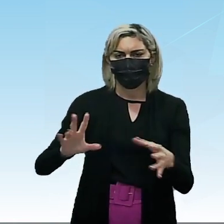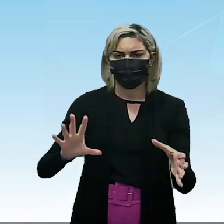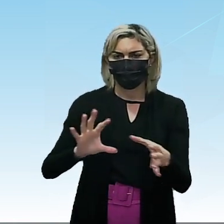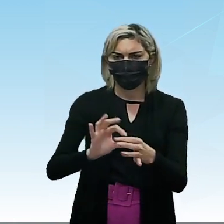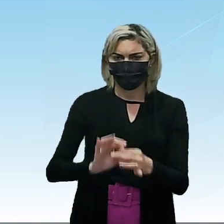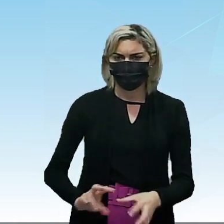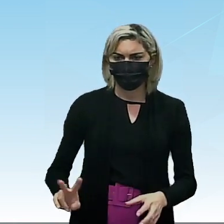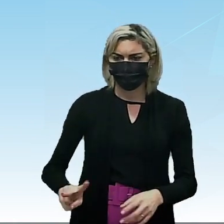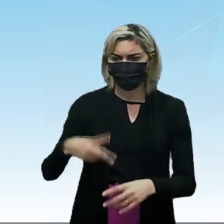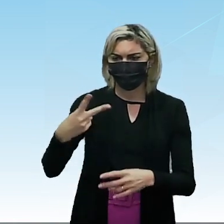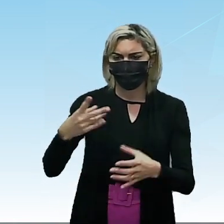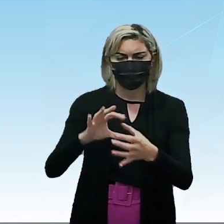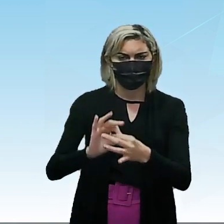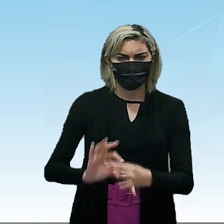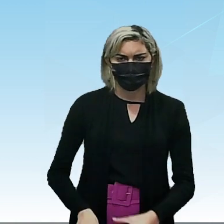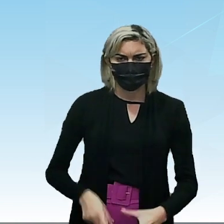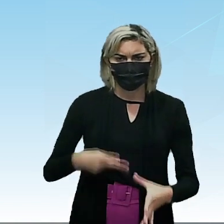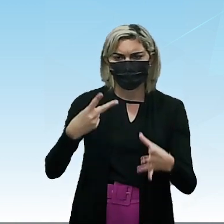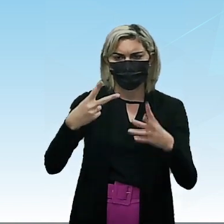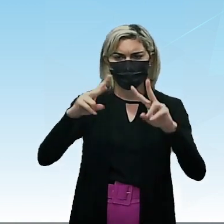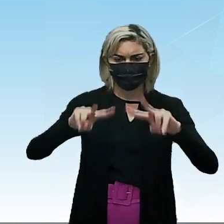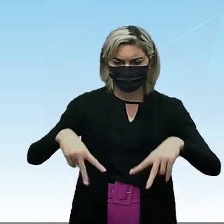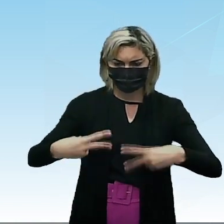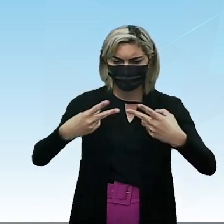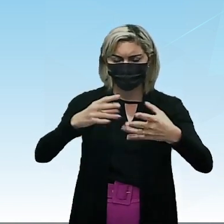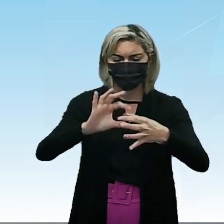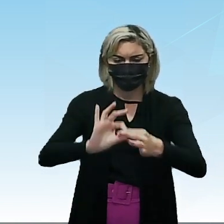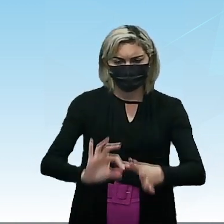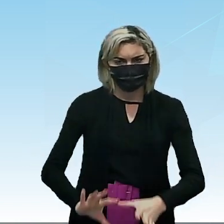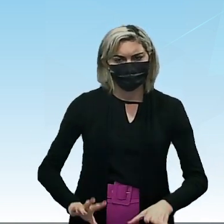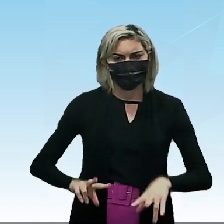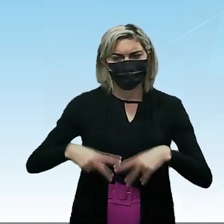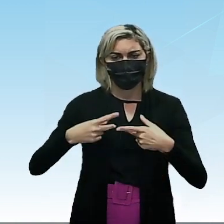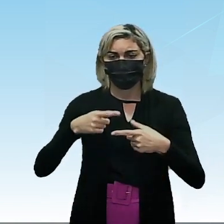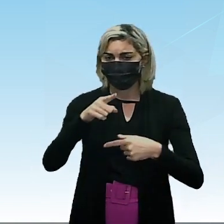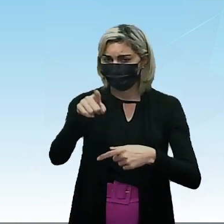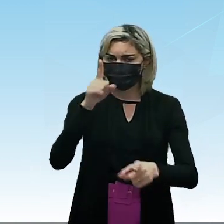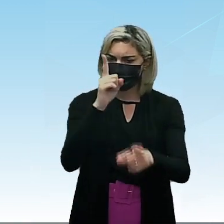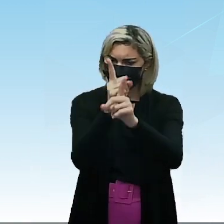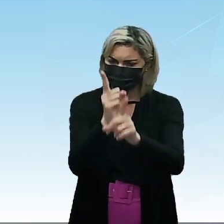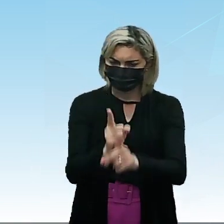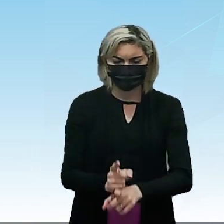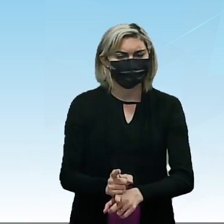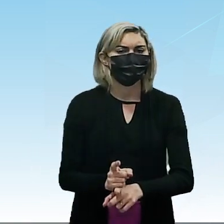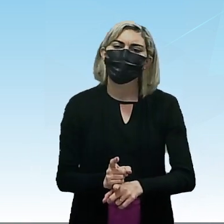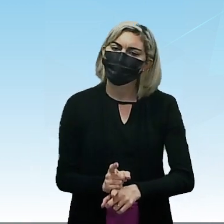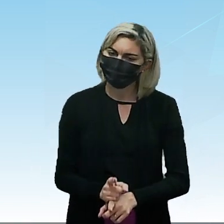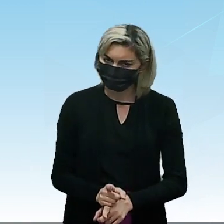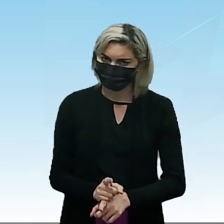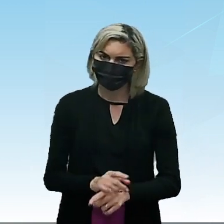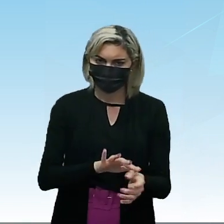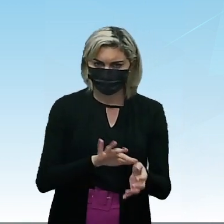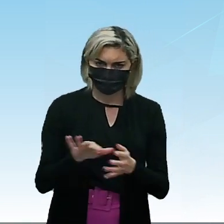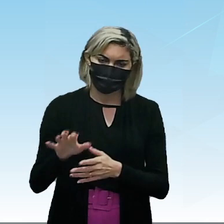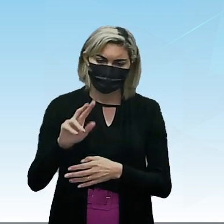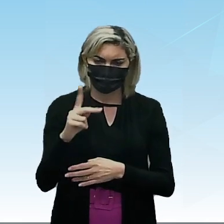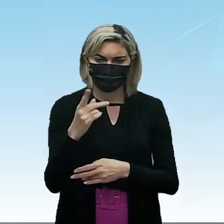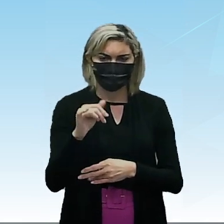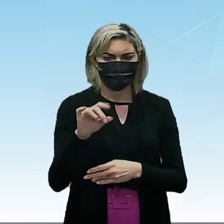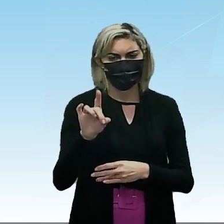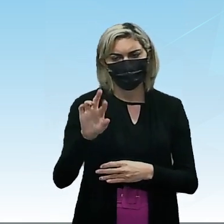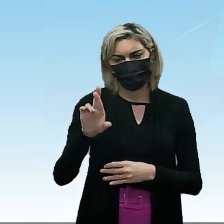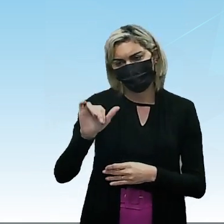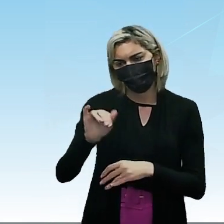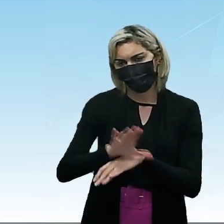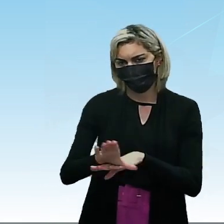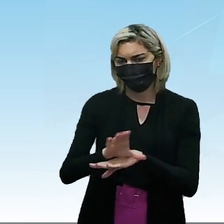Se são duas duplas Ok? Então você Que tem que identificar isso Na parte de hidrocarbonetos Que